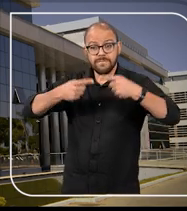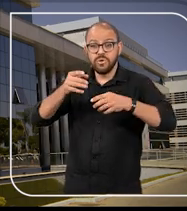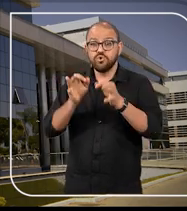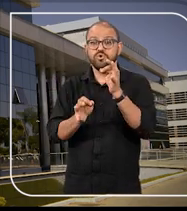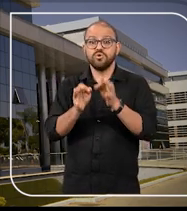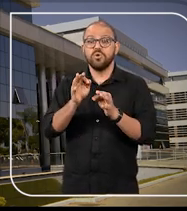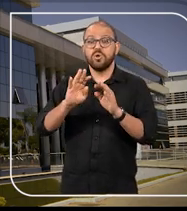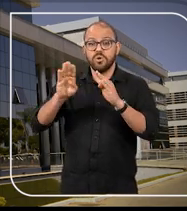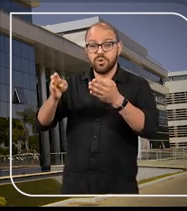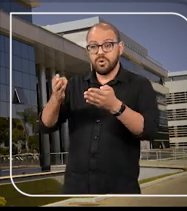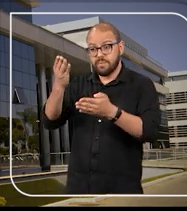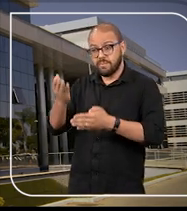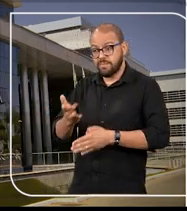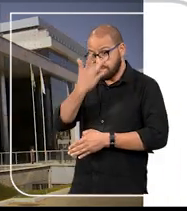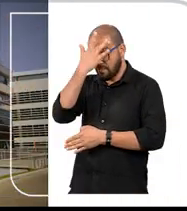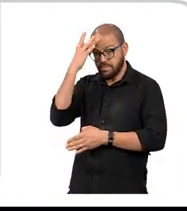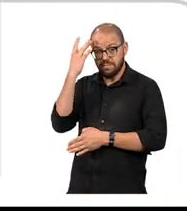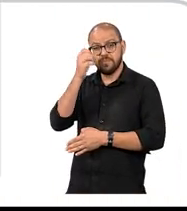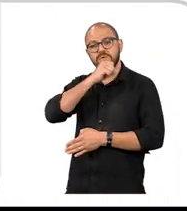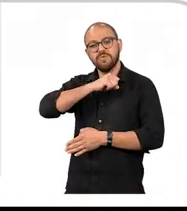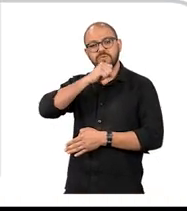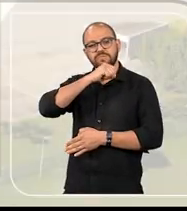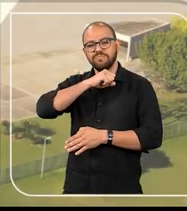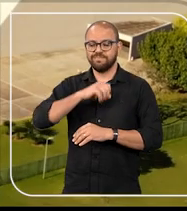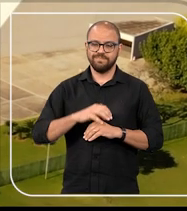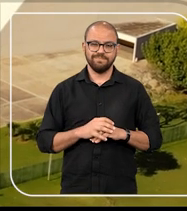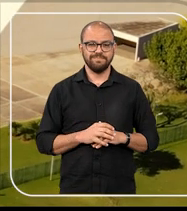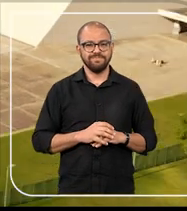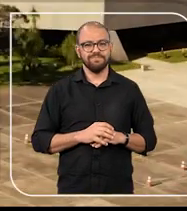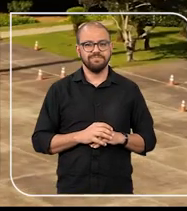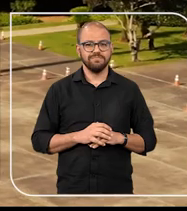sobre a política judiciária sobre pessoas idosas.